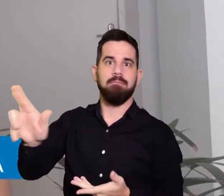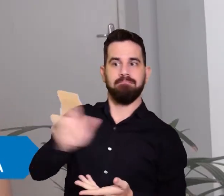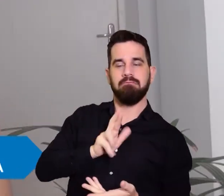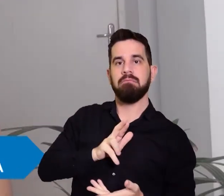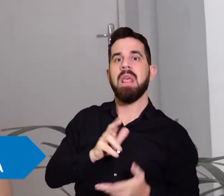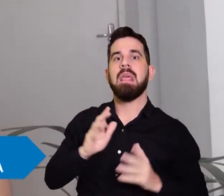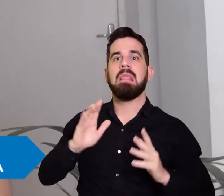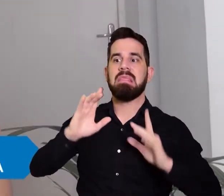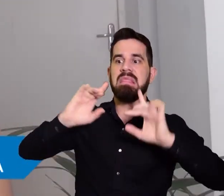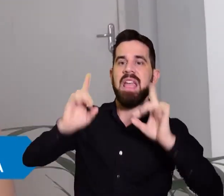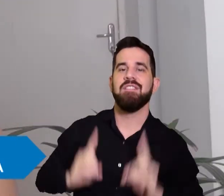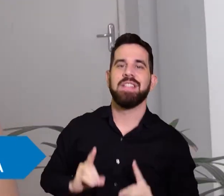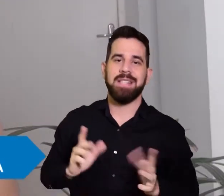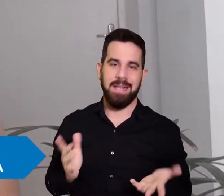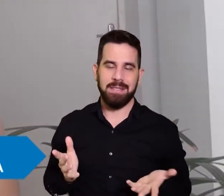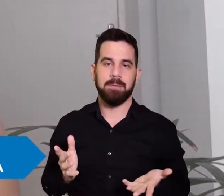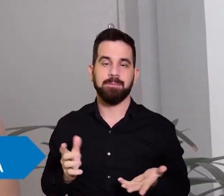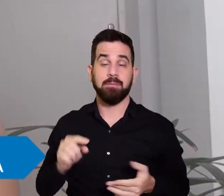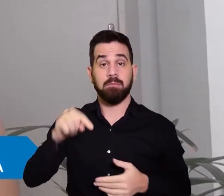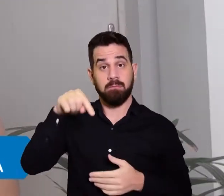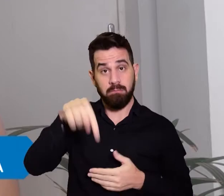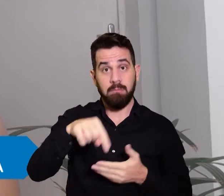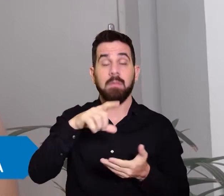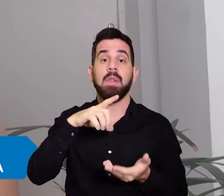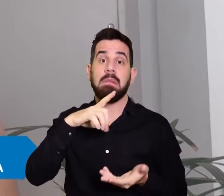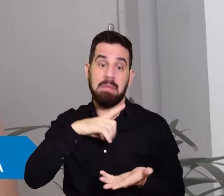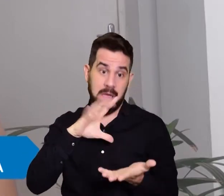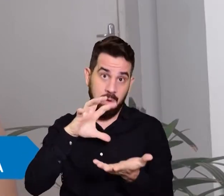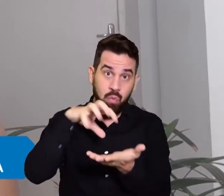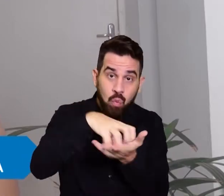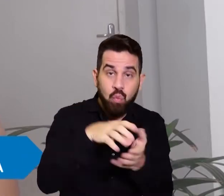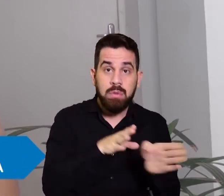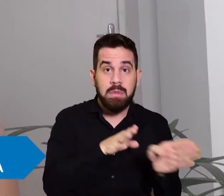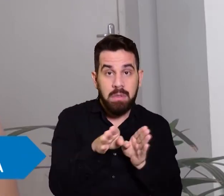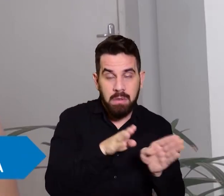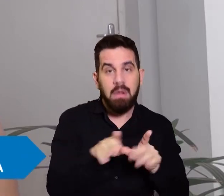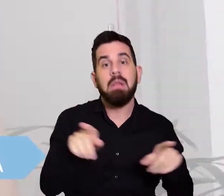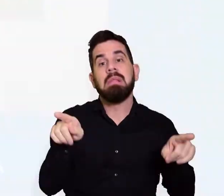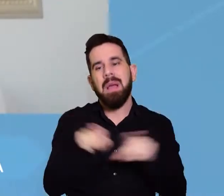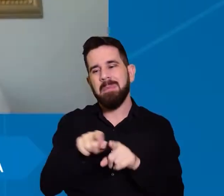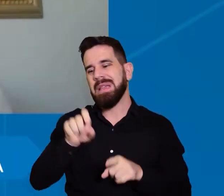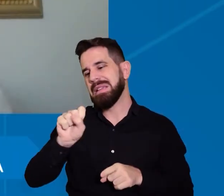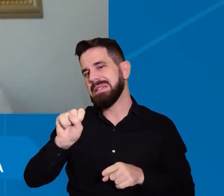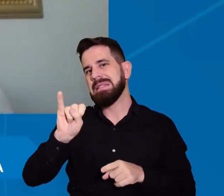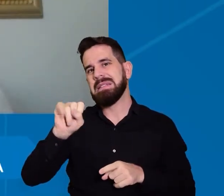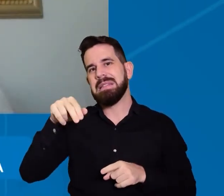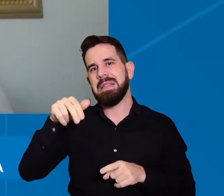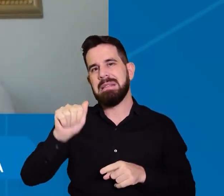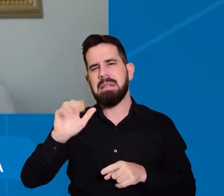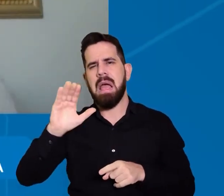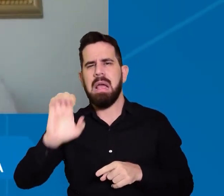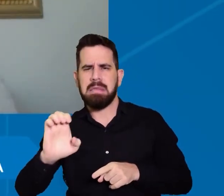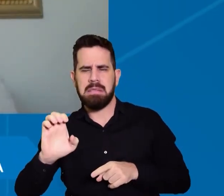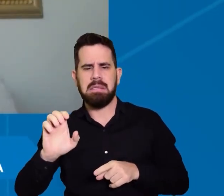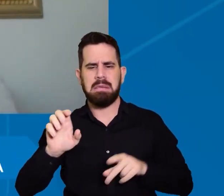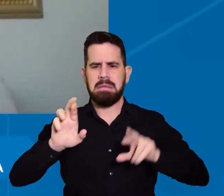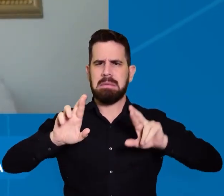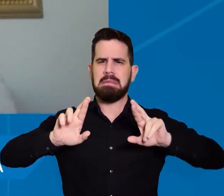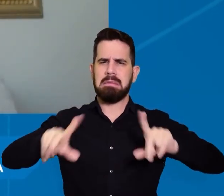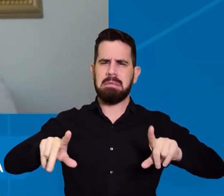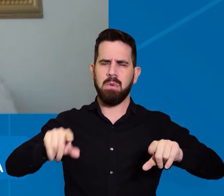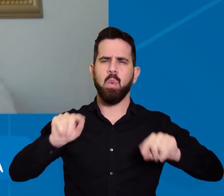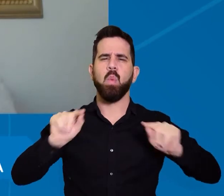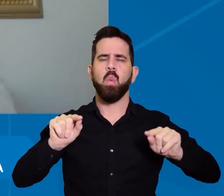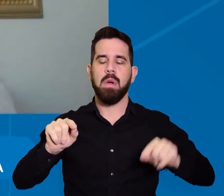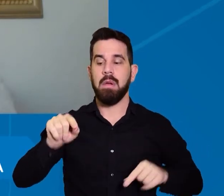Núcleo de Acessibilidade e o Sistema Integrado dos Núcleos de Acessibilidade. Qual que é a diferença? O Sistema